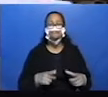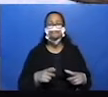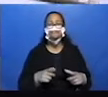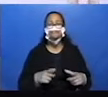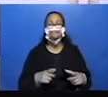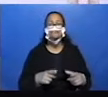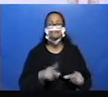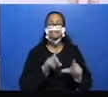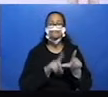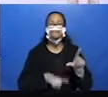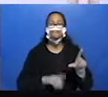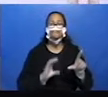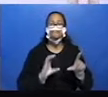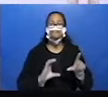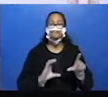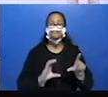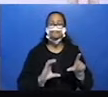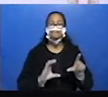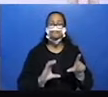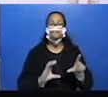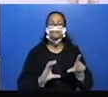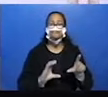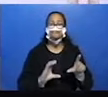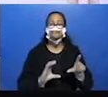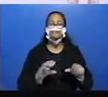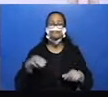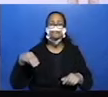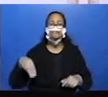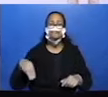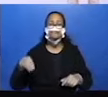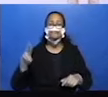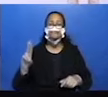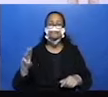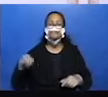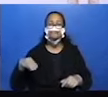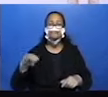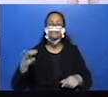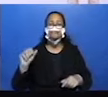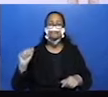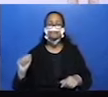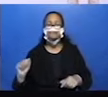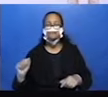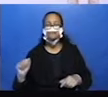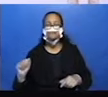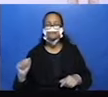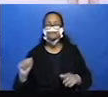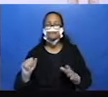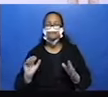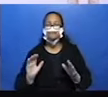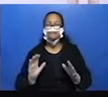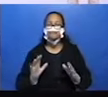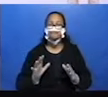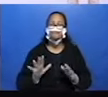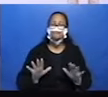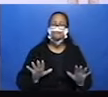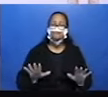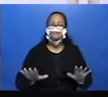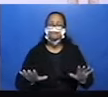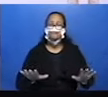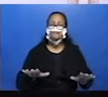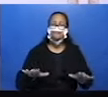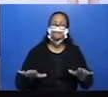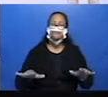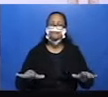Na letra C. A múmia movia-se. Olha o advérbio de modo. De que